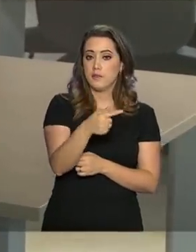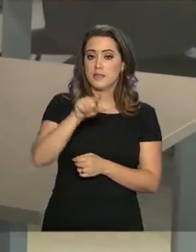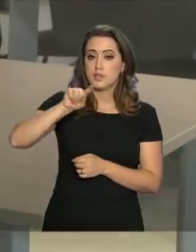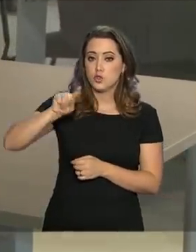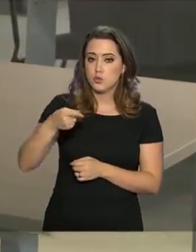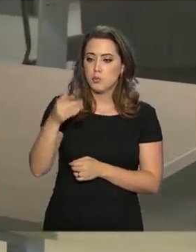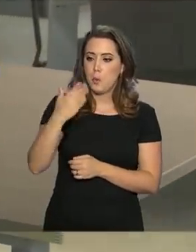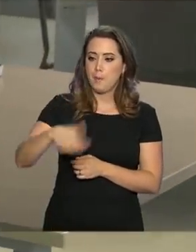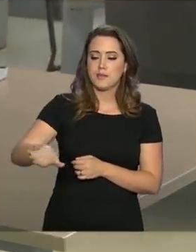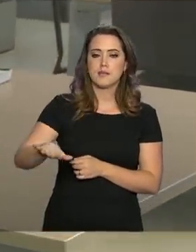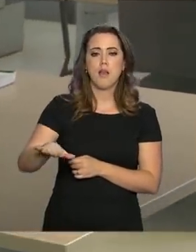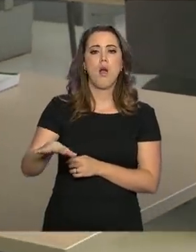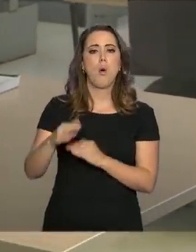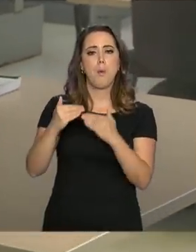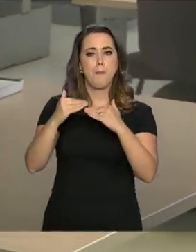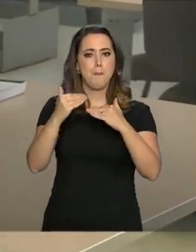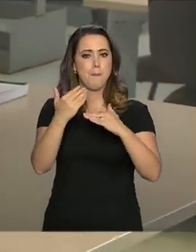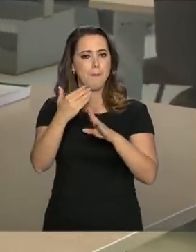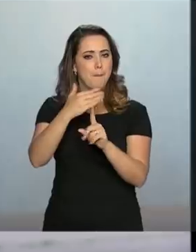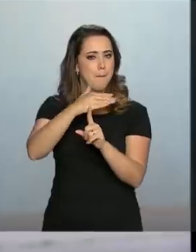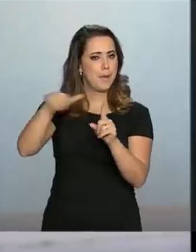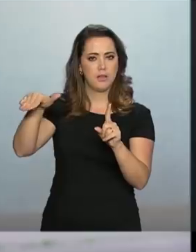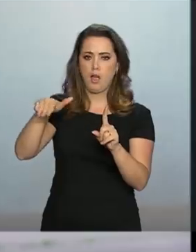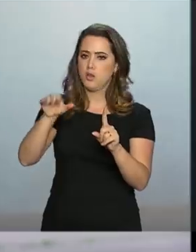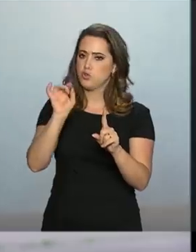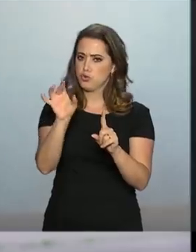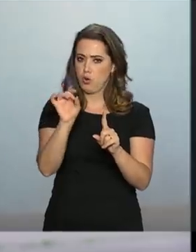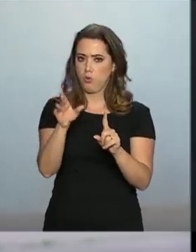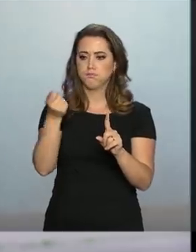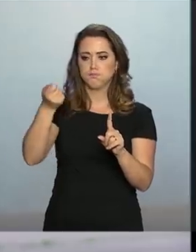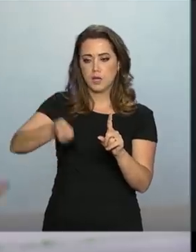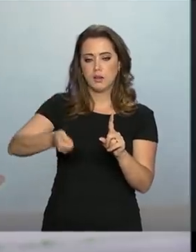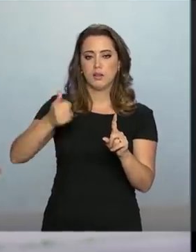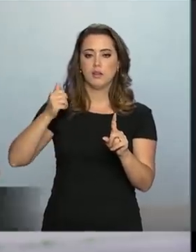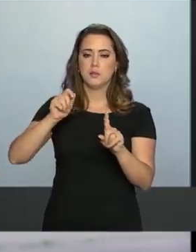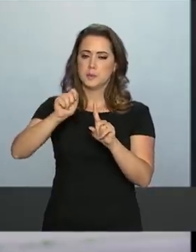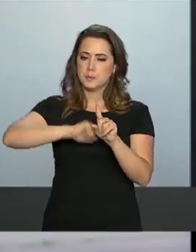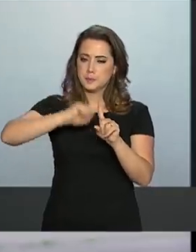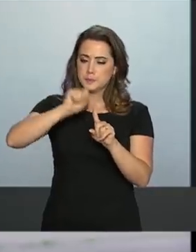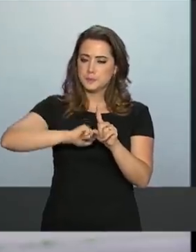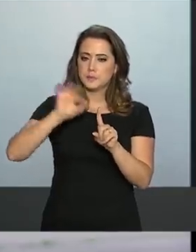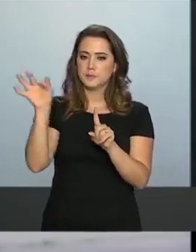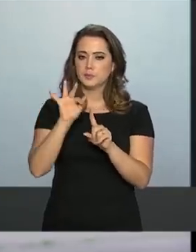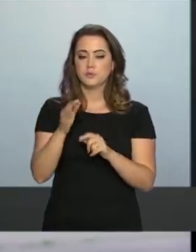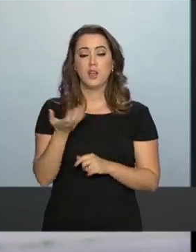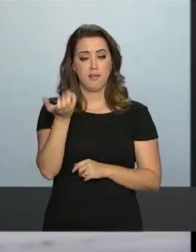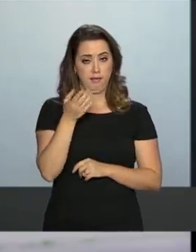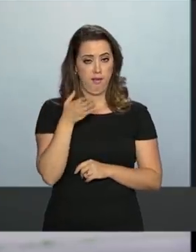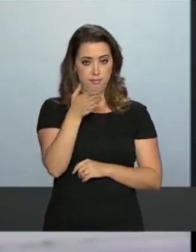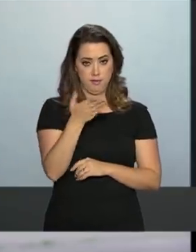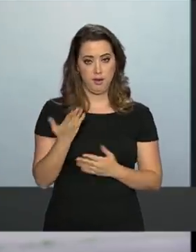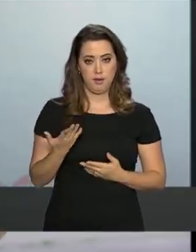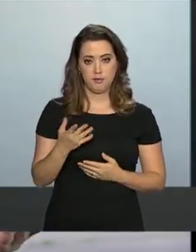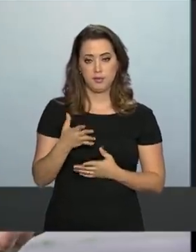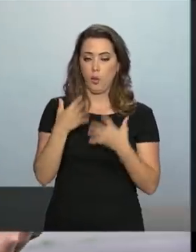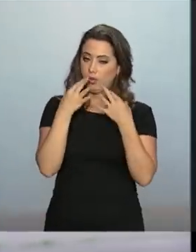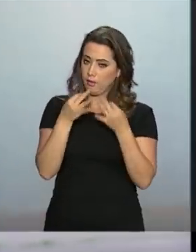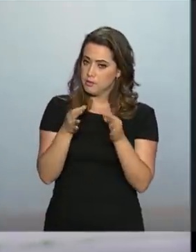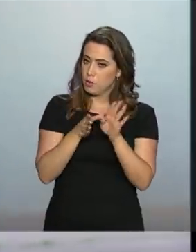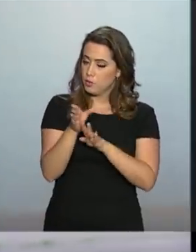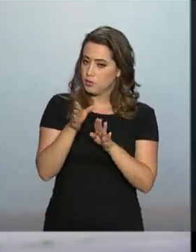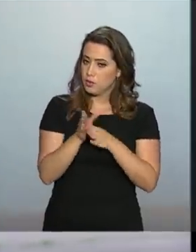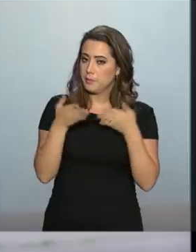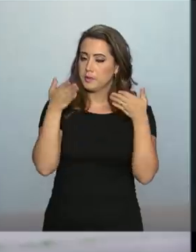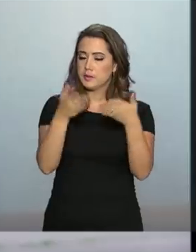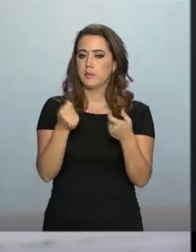parcela da faculdade cai pela metade. Quer concorrer a uma bolsa no ProUni? Então fique de olho nessas dicas. Para participar,